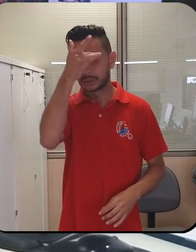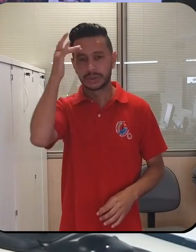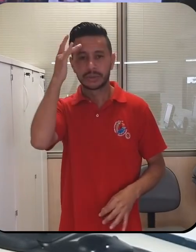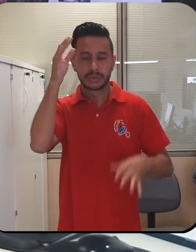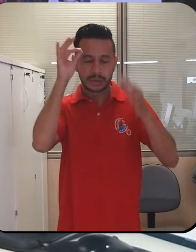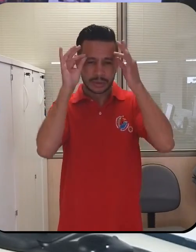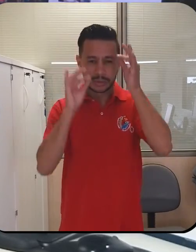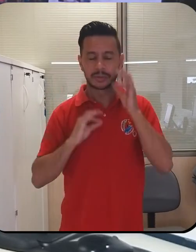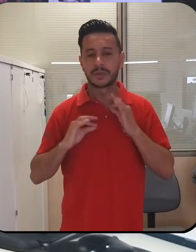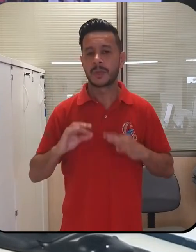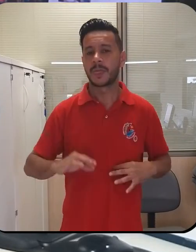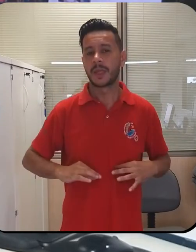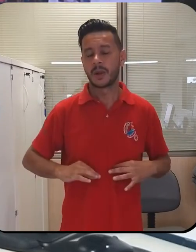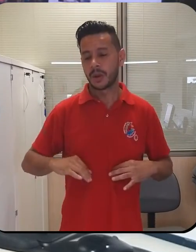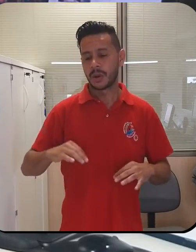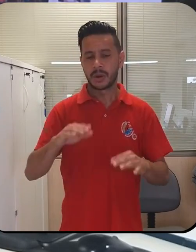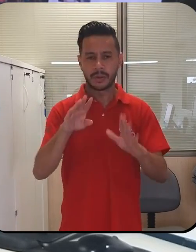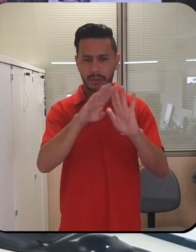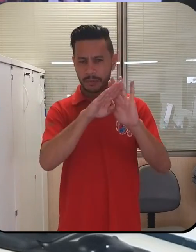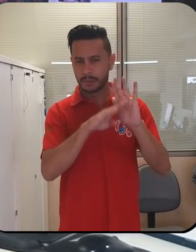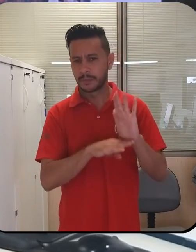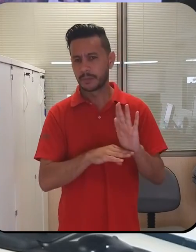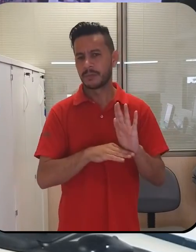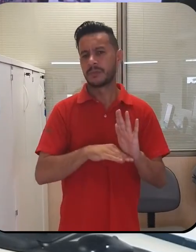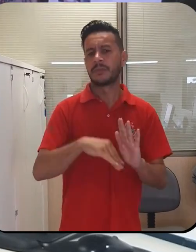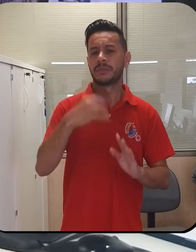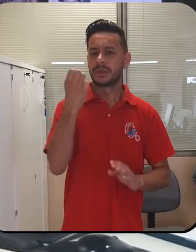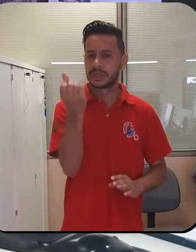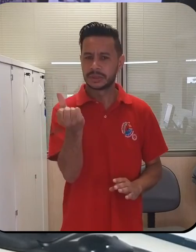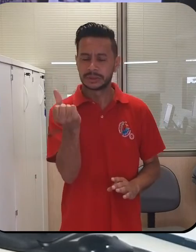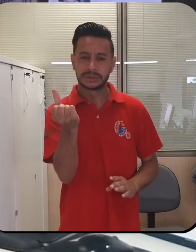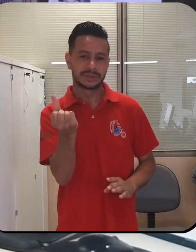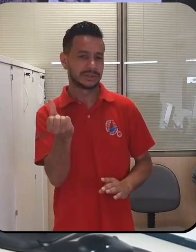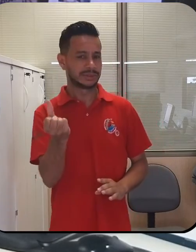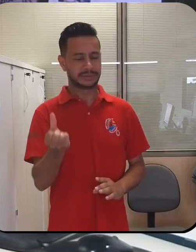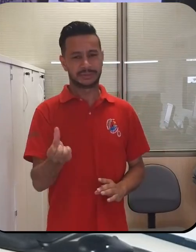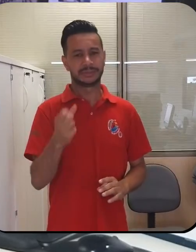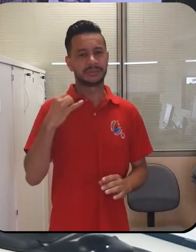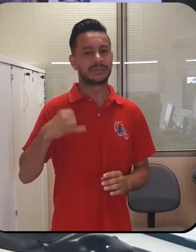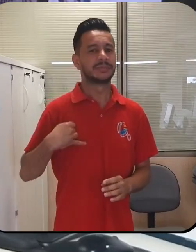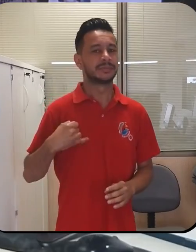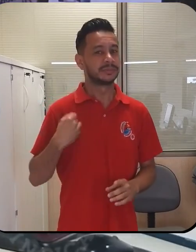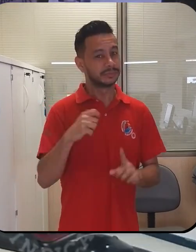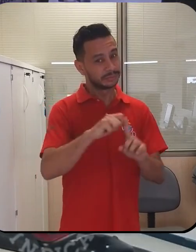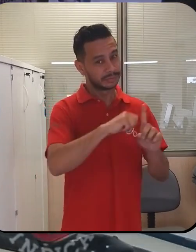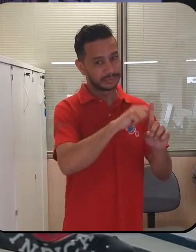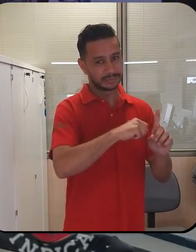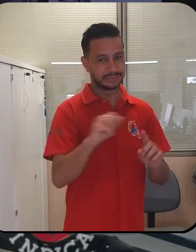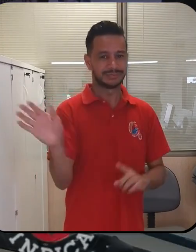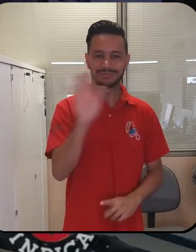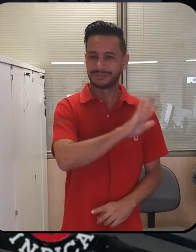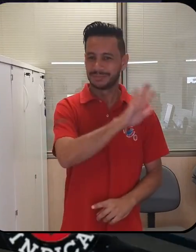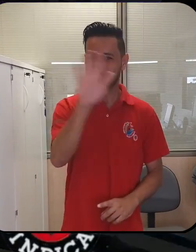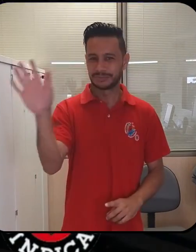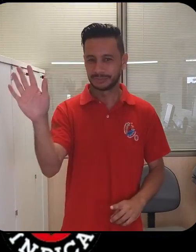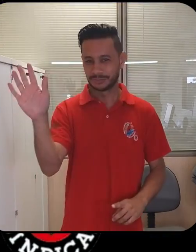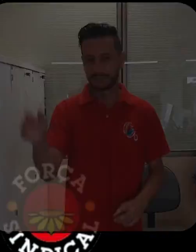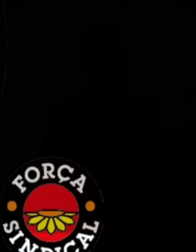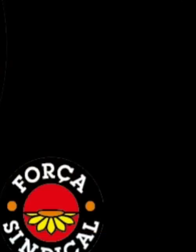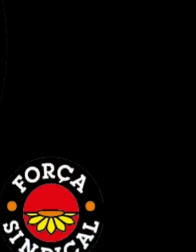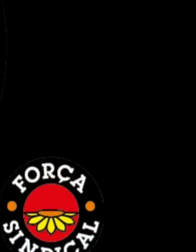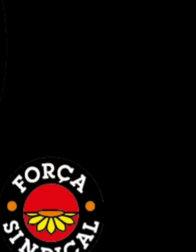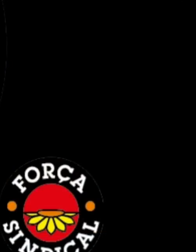sarampo tem menos de um ano. É preciso se cuidar. Vacile o seu bebê. Até amanhã! Tchau!